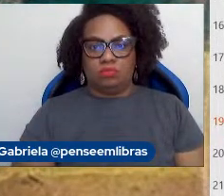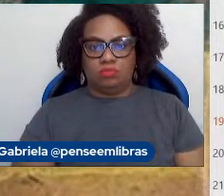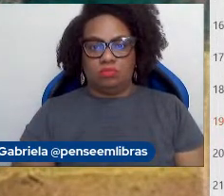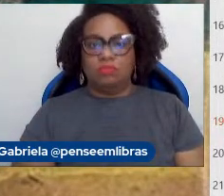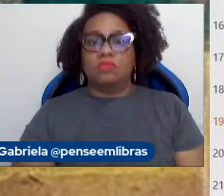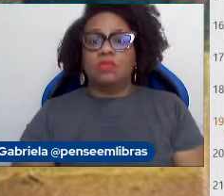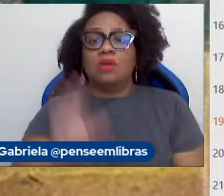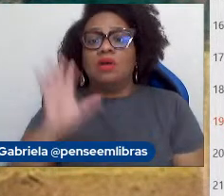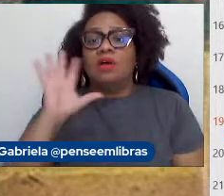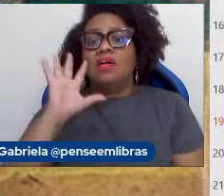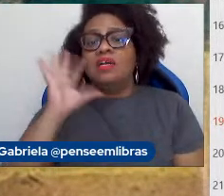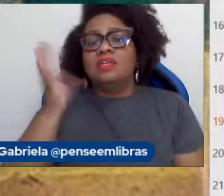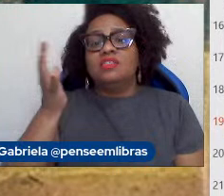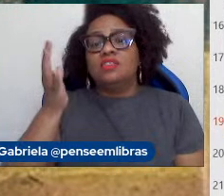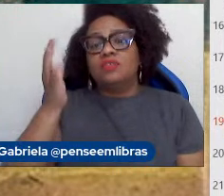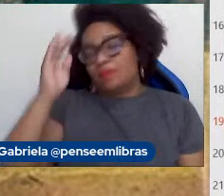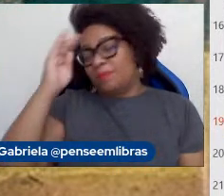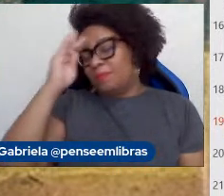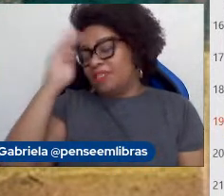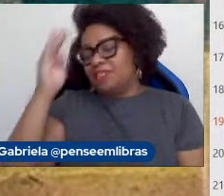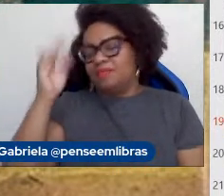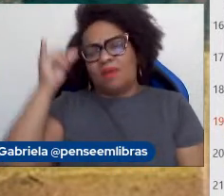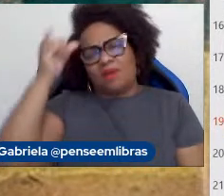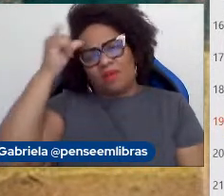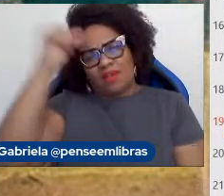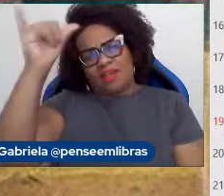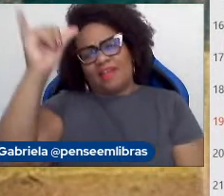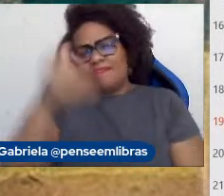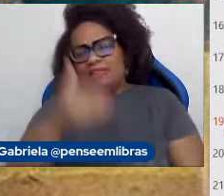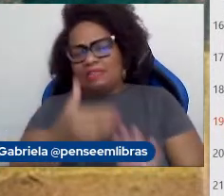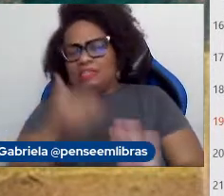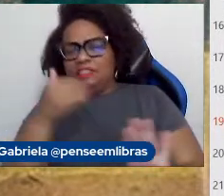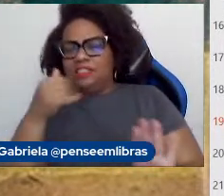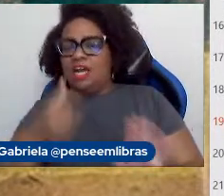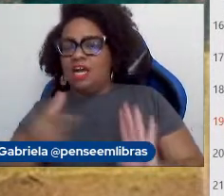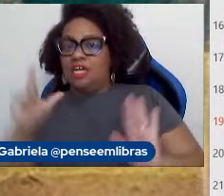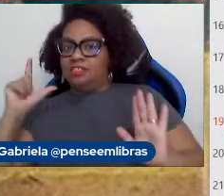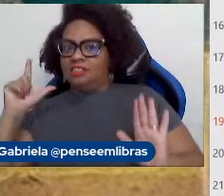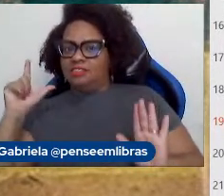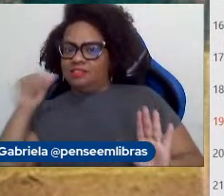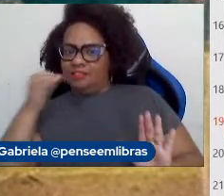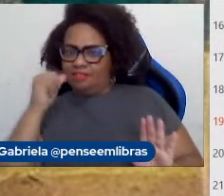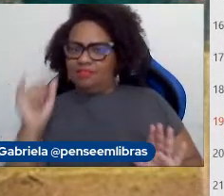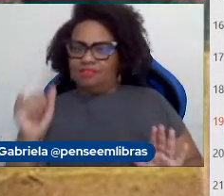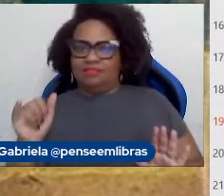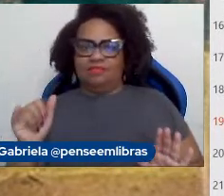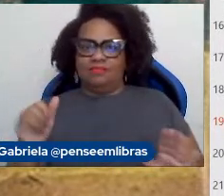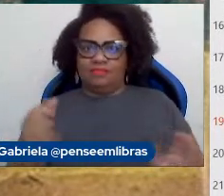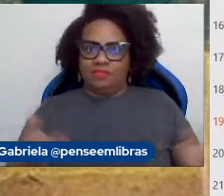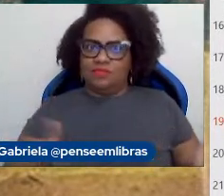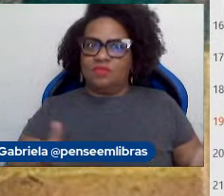principal é a prevenção, no meu entendimento. Então, hoje já existe uma cultura muito estabelecida de